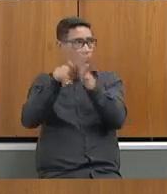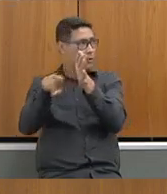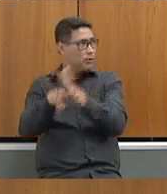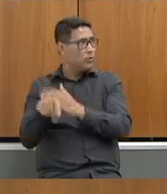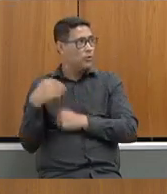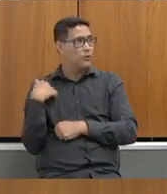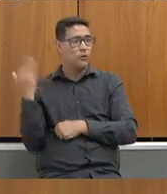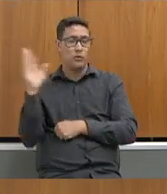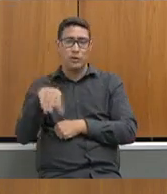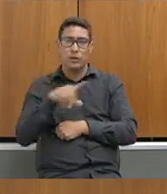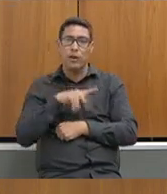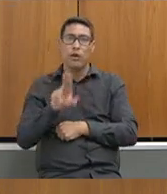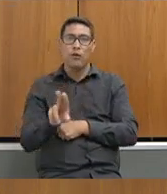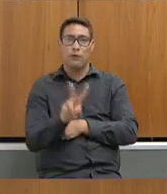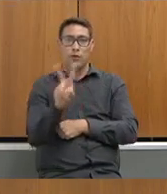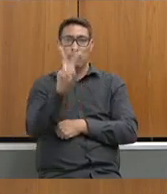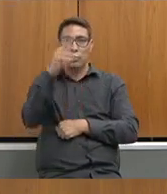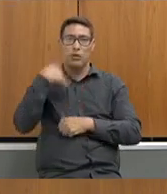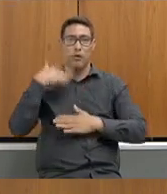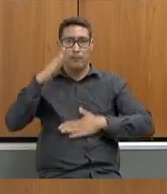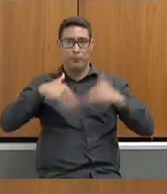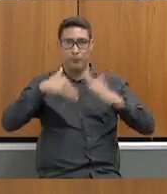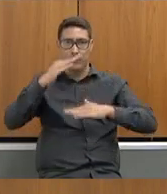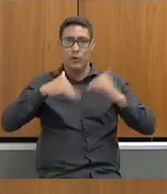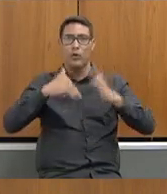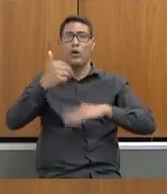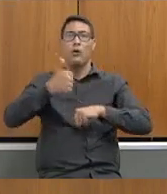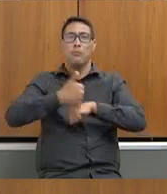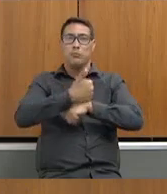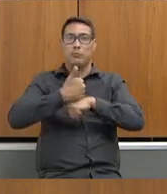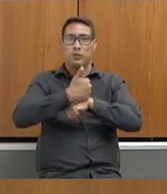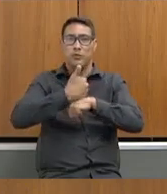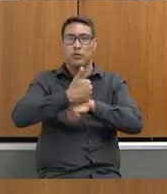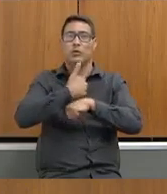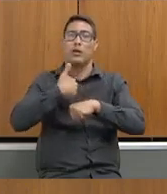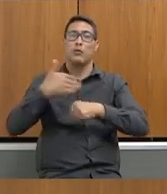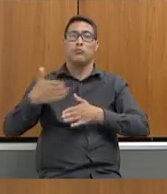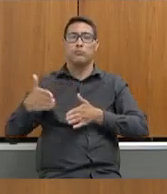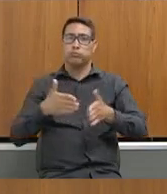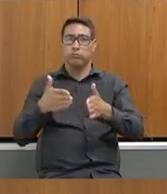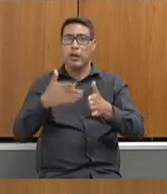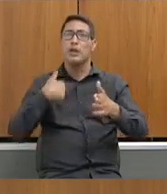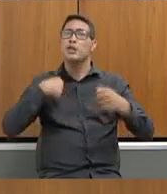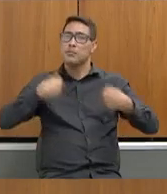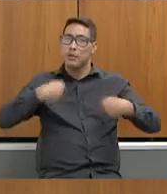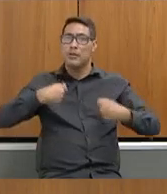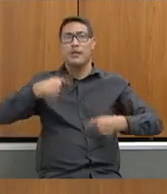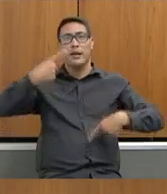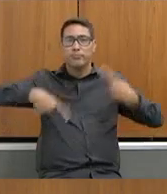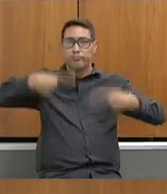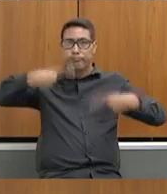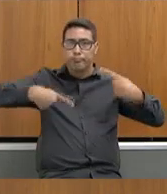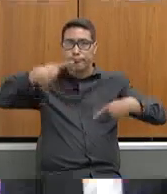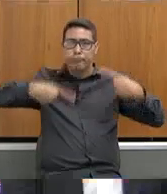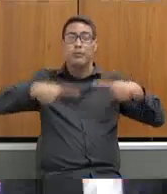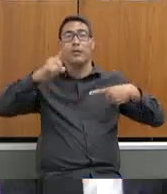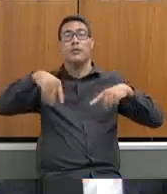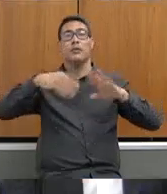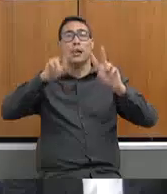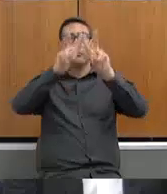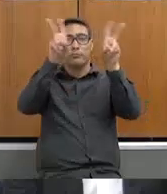valorização profissional, um plano de carreira, foi o que eu disse aqui no início, precisamos de debater esse tema mais a fundo.